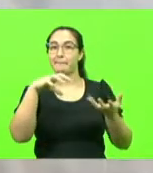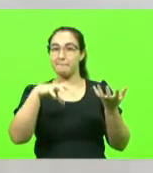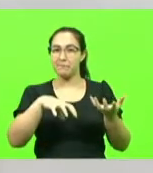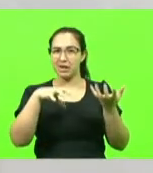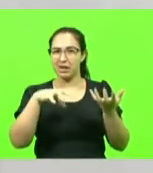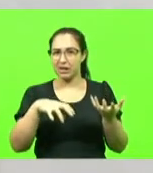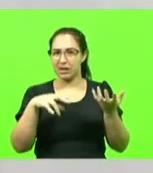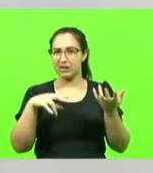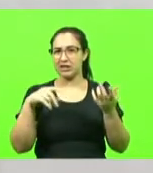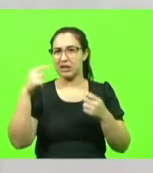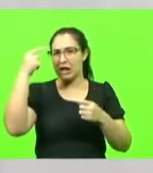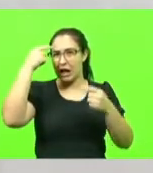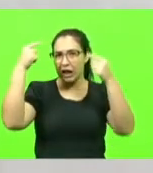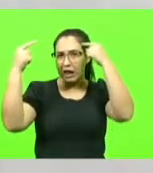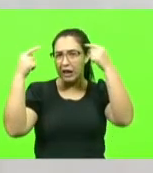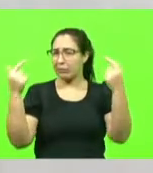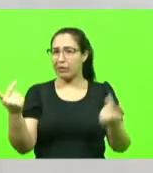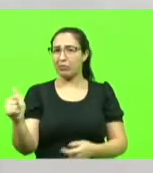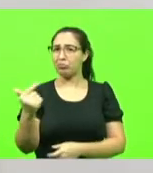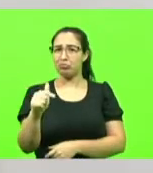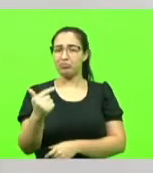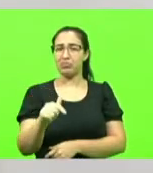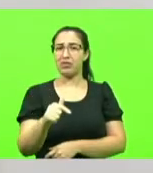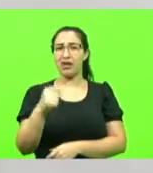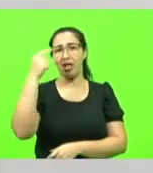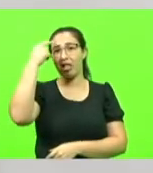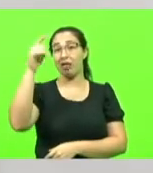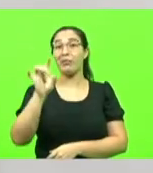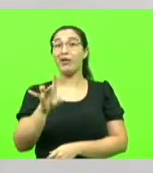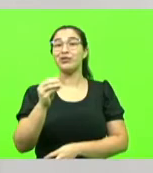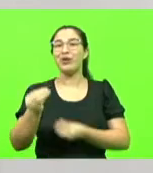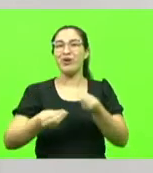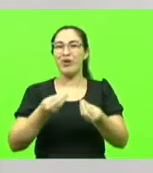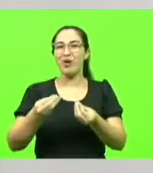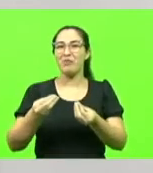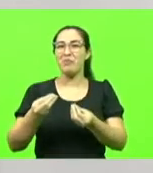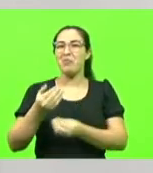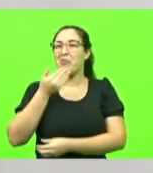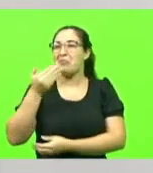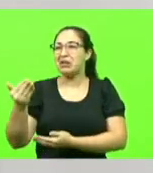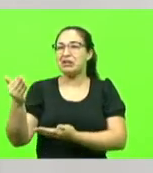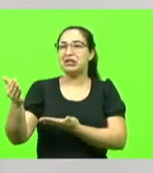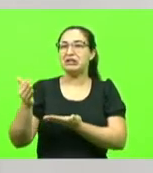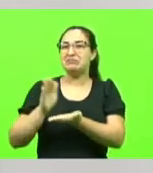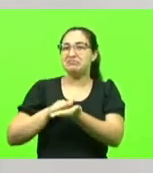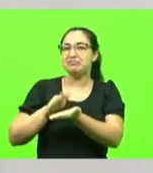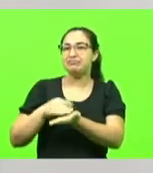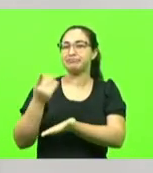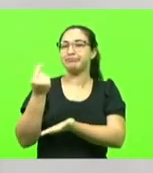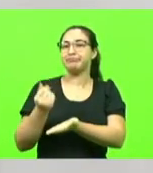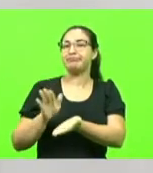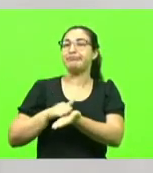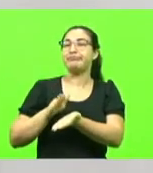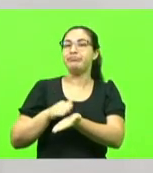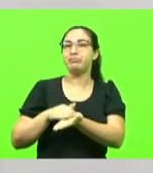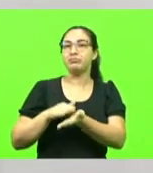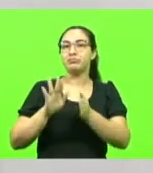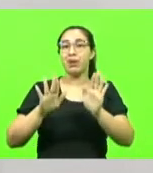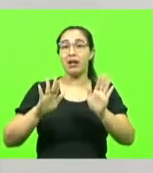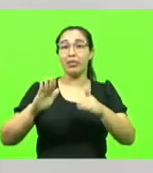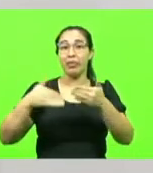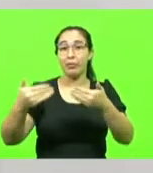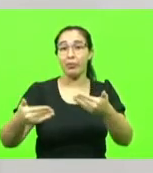da produção, só é lembrada na hora de extorquir o povo catarinense, mas na hora de dividir o bolo,